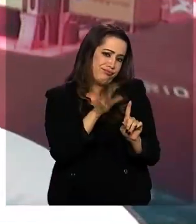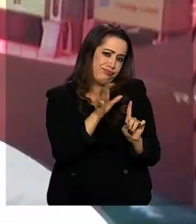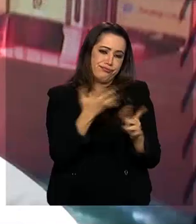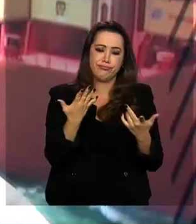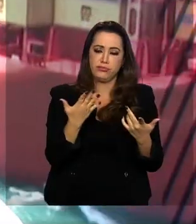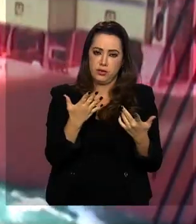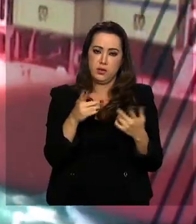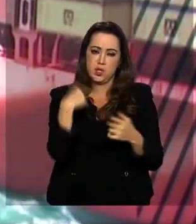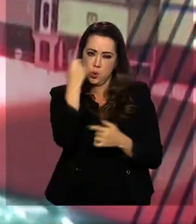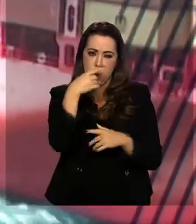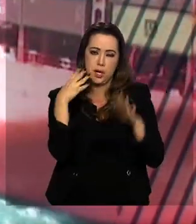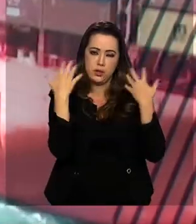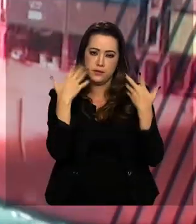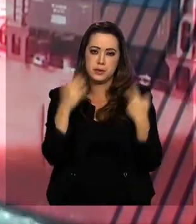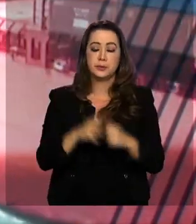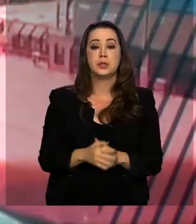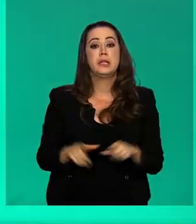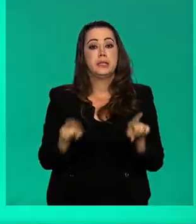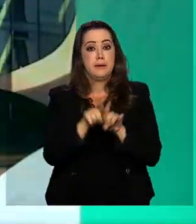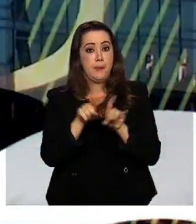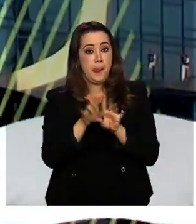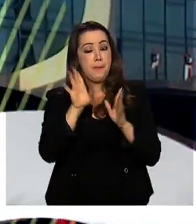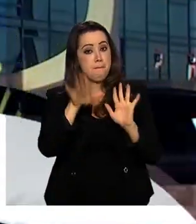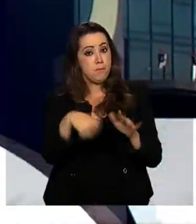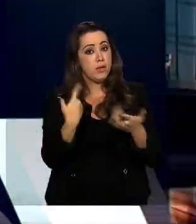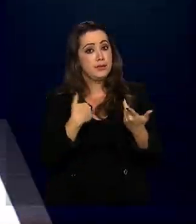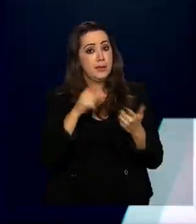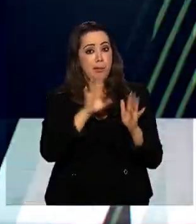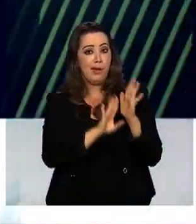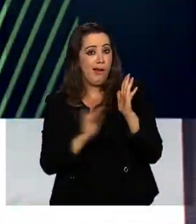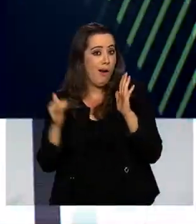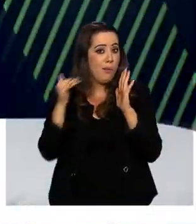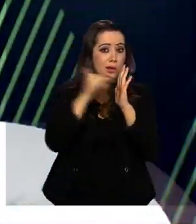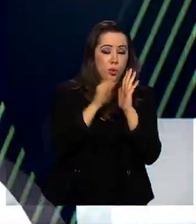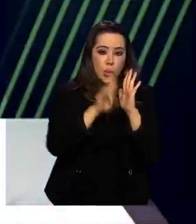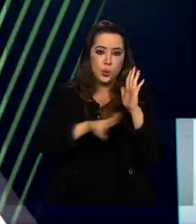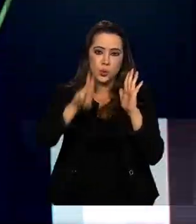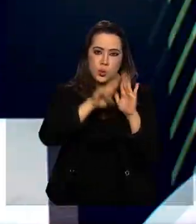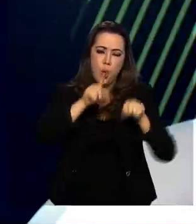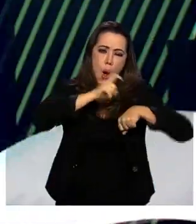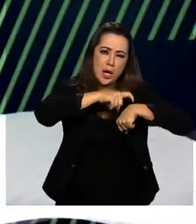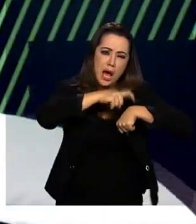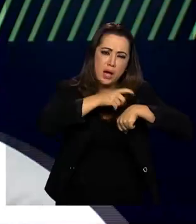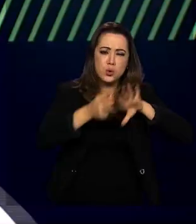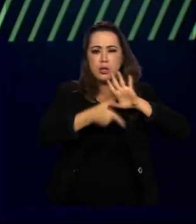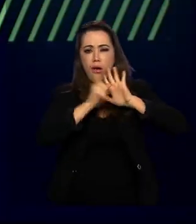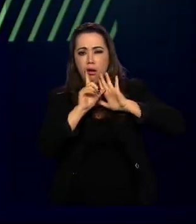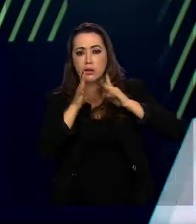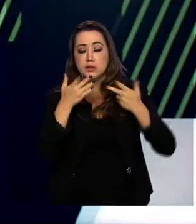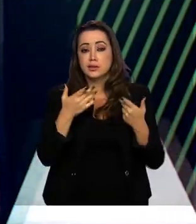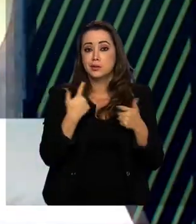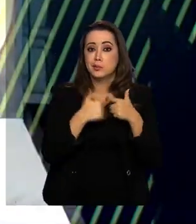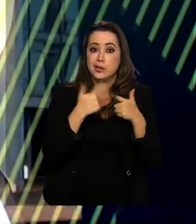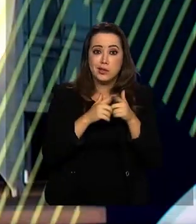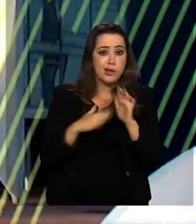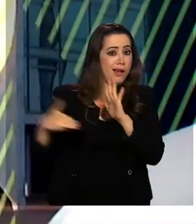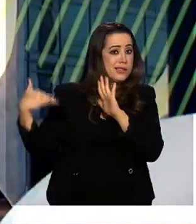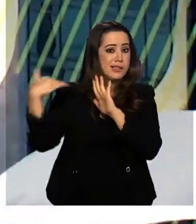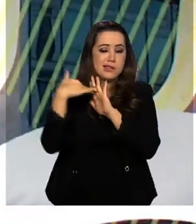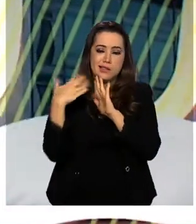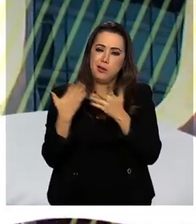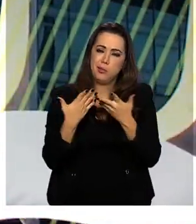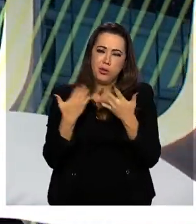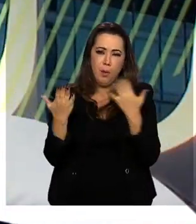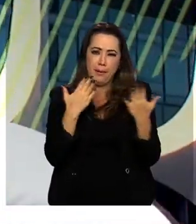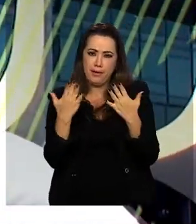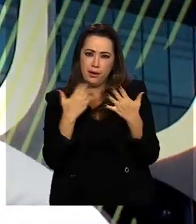pesquisa, horário de verão também passou a produzir um efeito de aumento de consumo em determinados horários, que já superavam seus